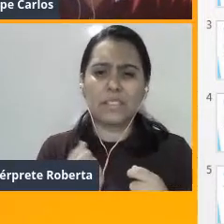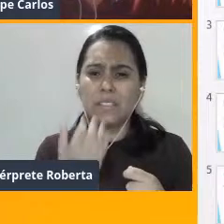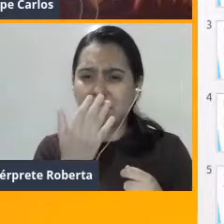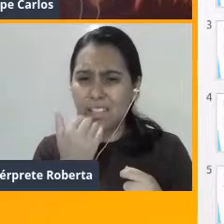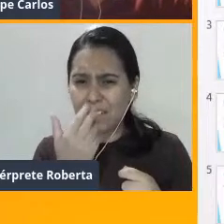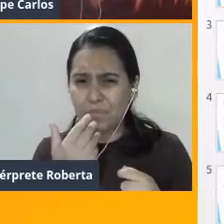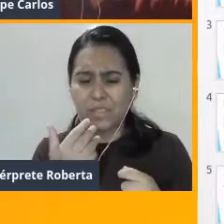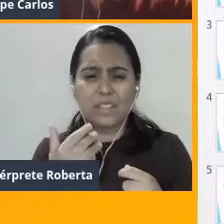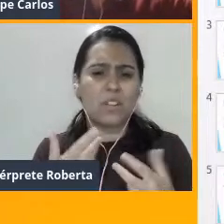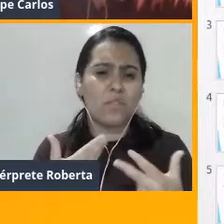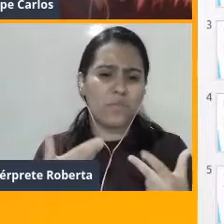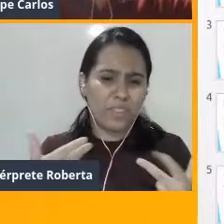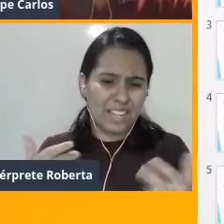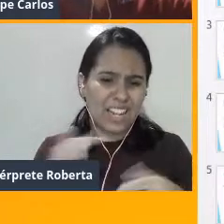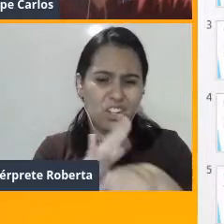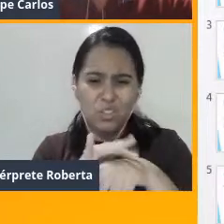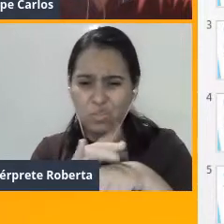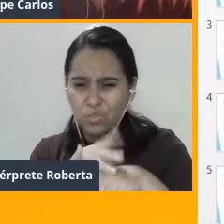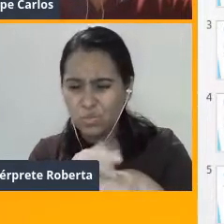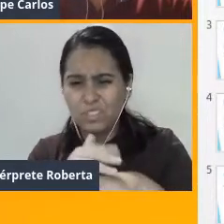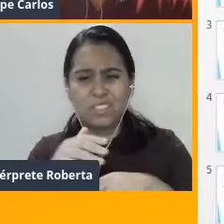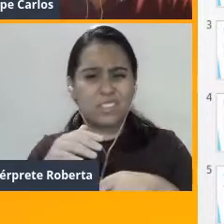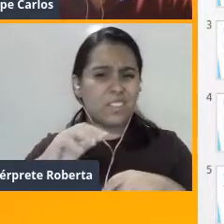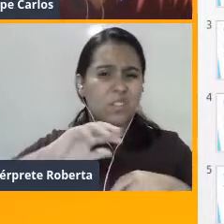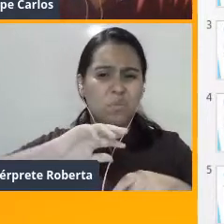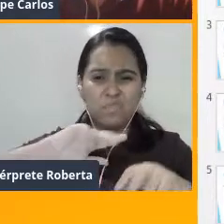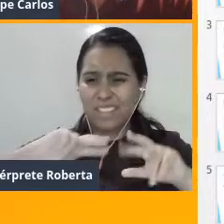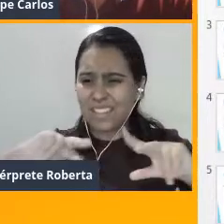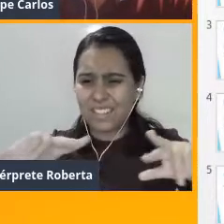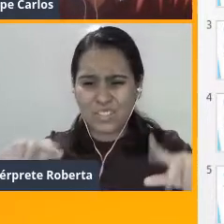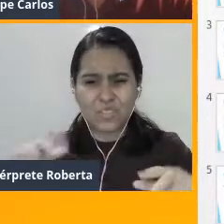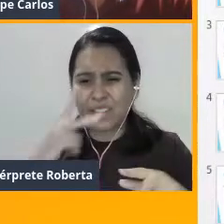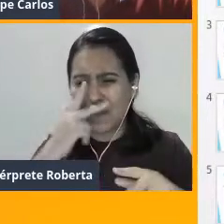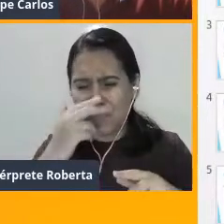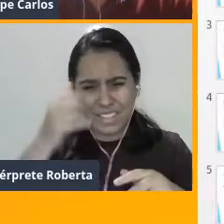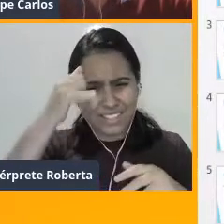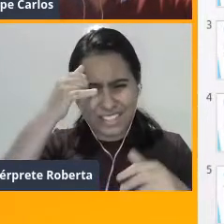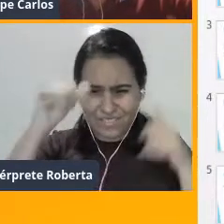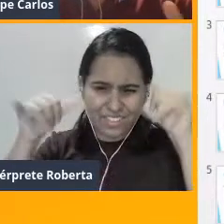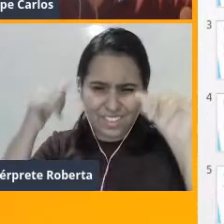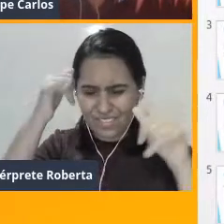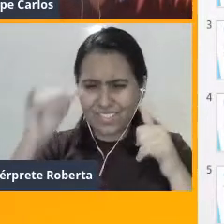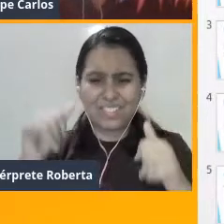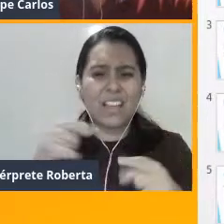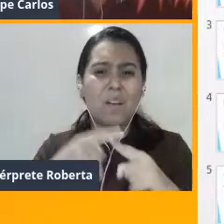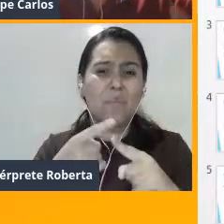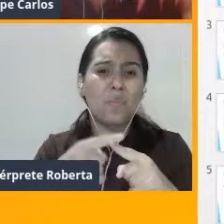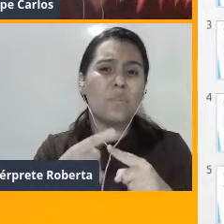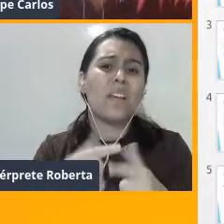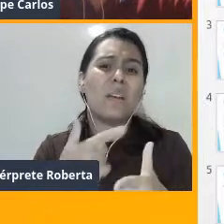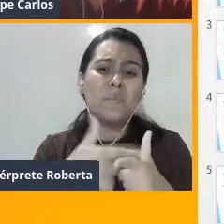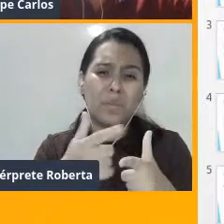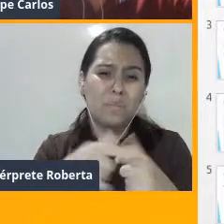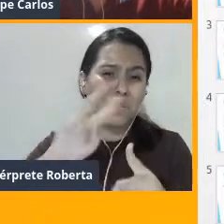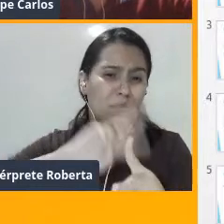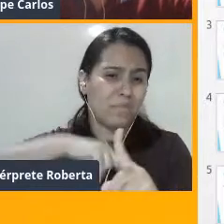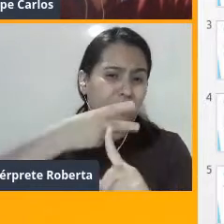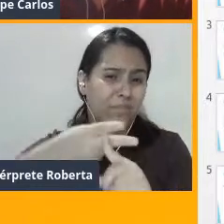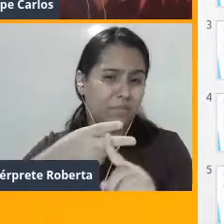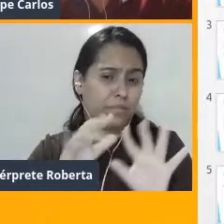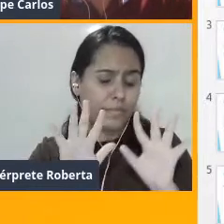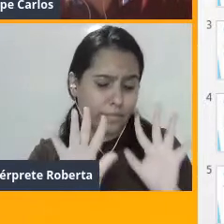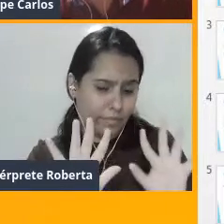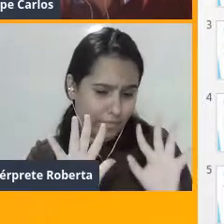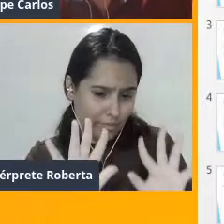vai piorar. Se tiver problema no joelho, não pode fazer. E não é bem assim, certo? Então, minha ideia é abrir a mente de vocês